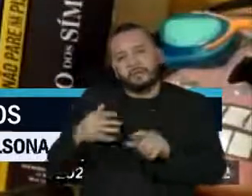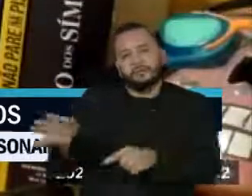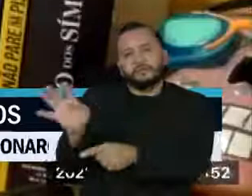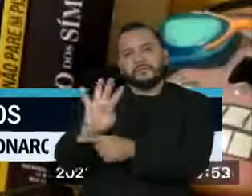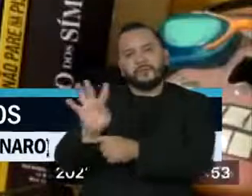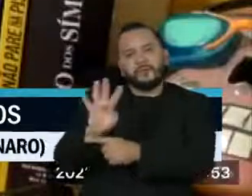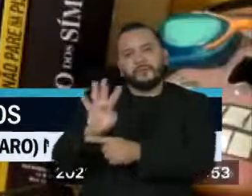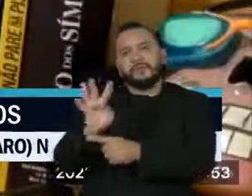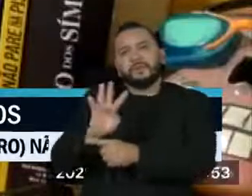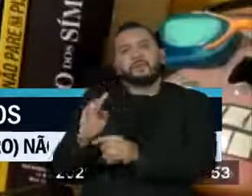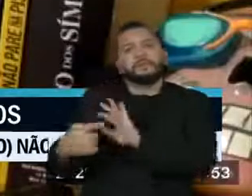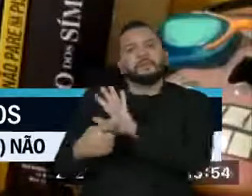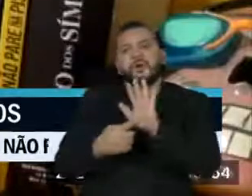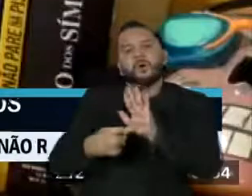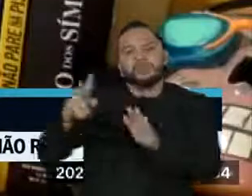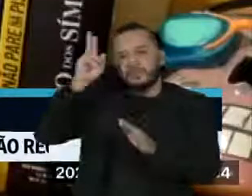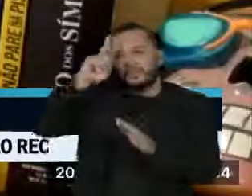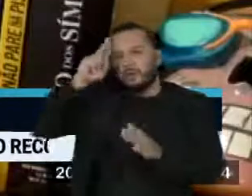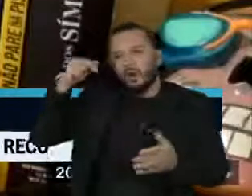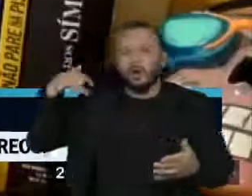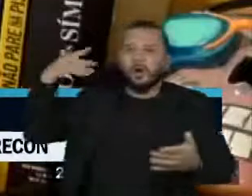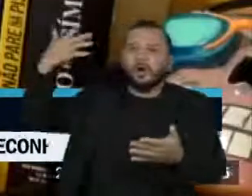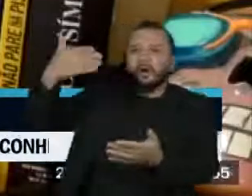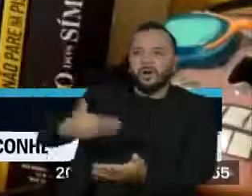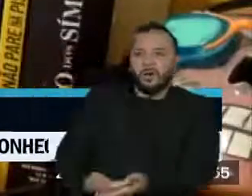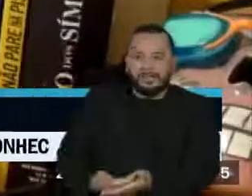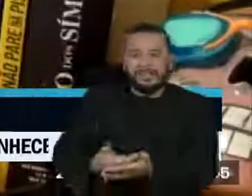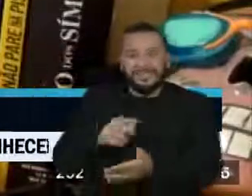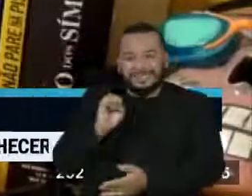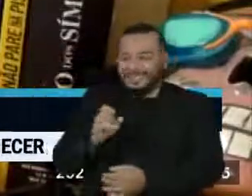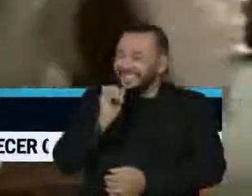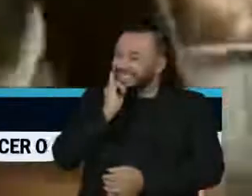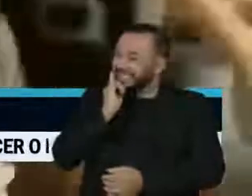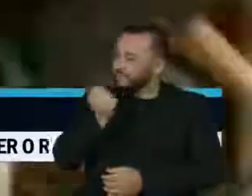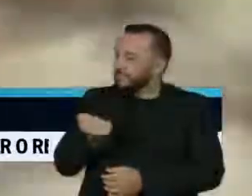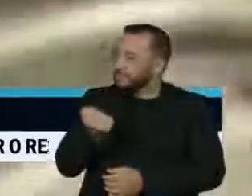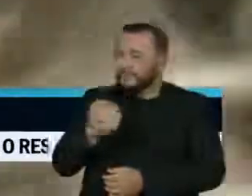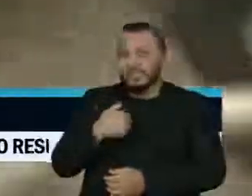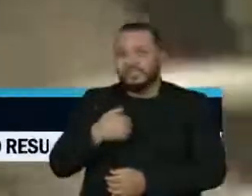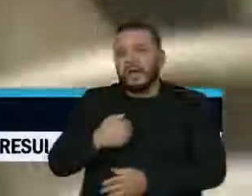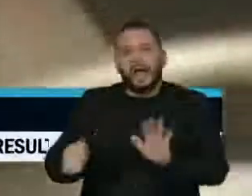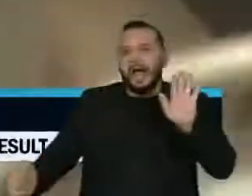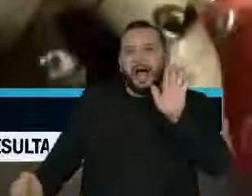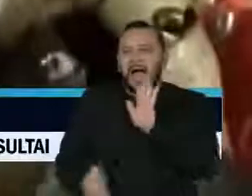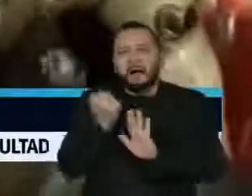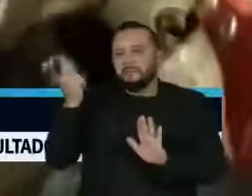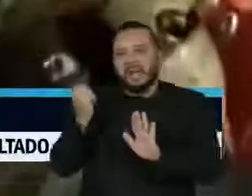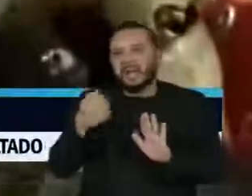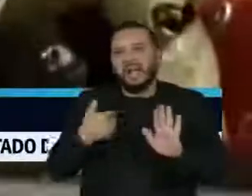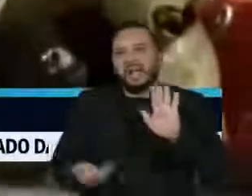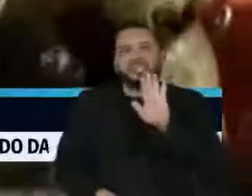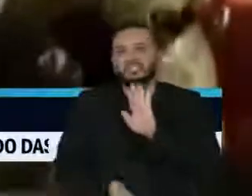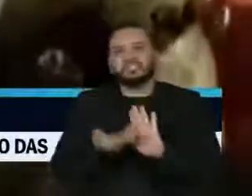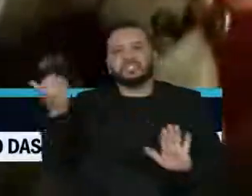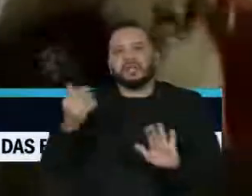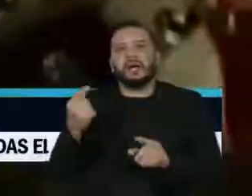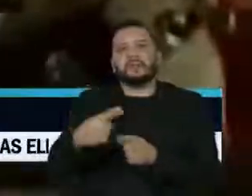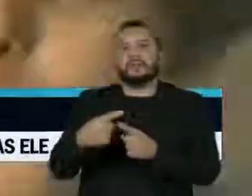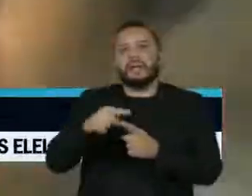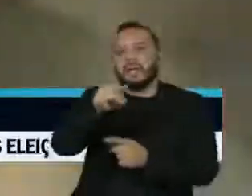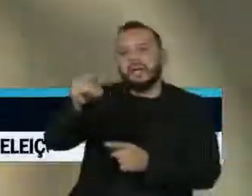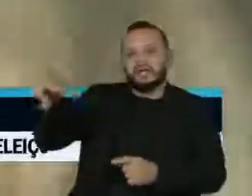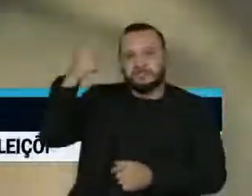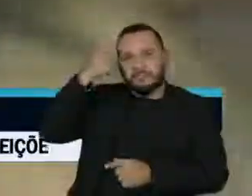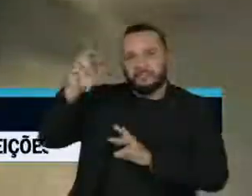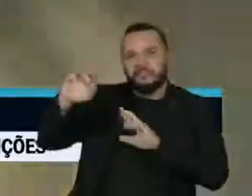o nosso cotidiano e censurar o filme, excluir quem pensa diferente da gente, só faz